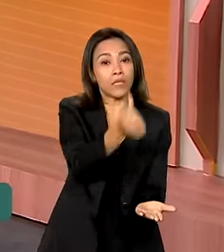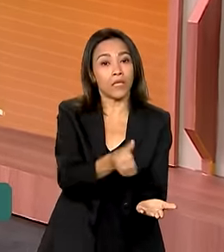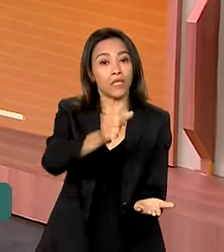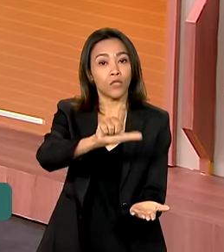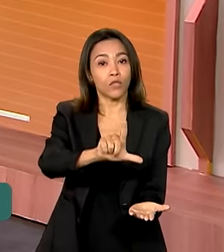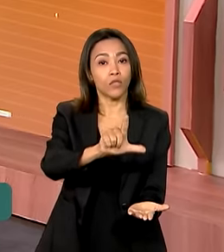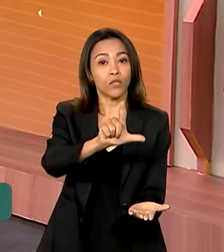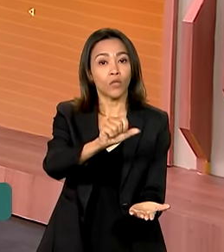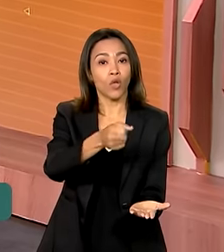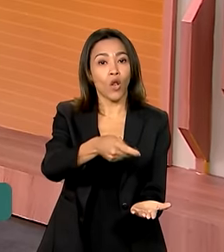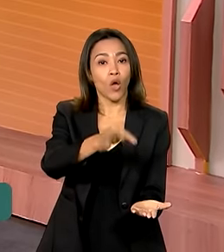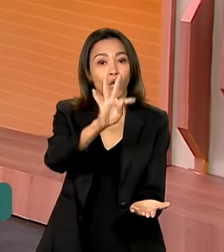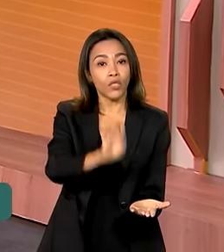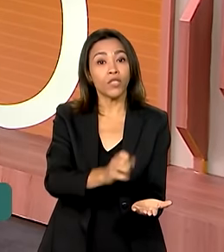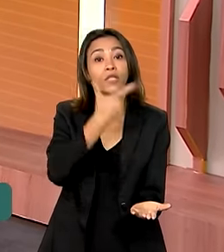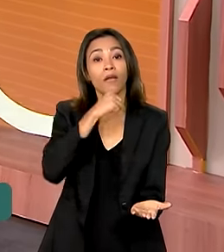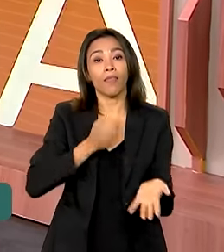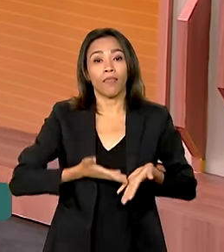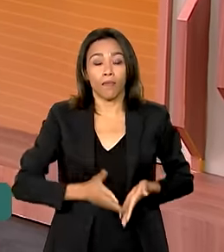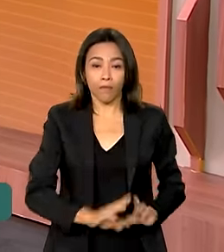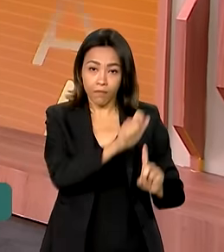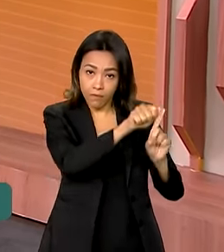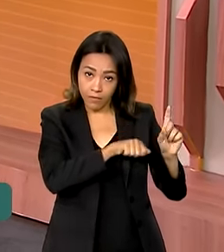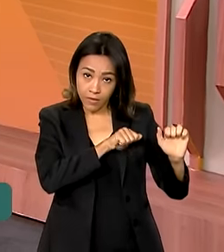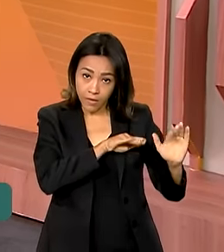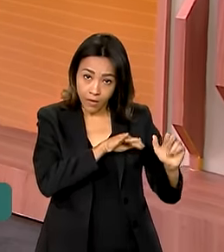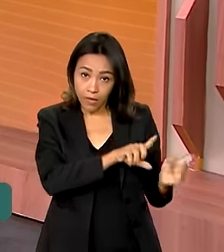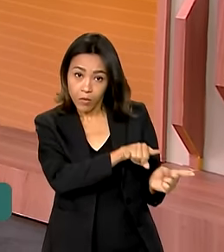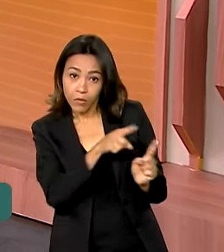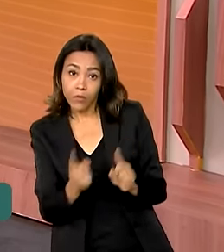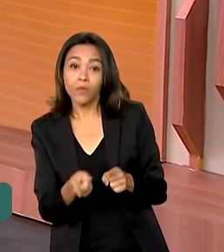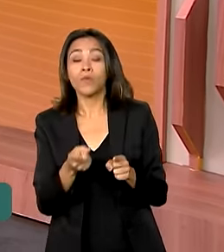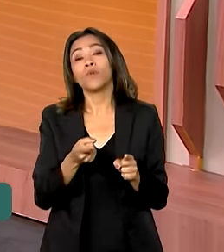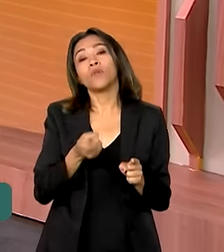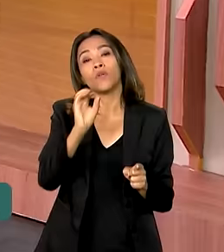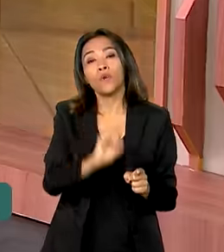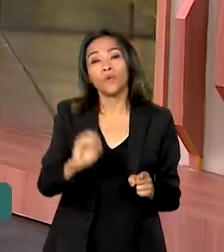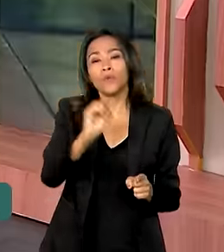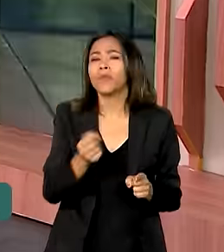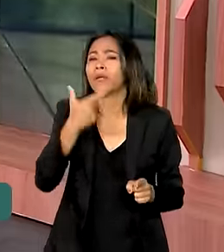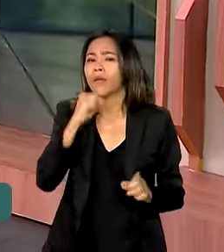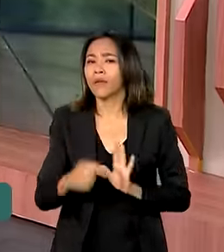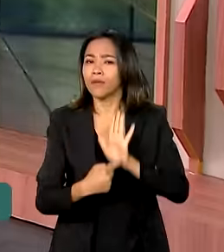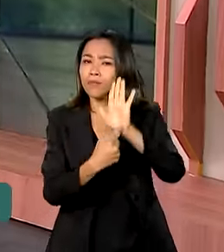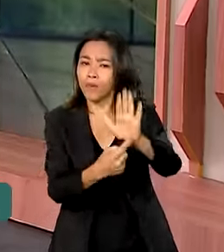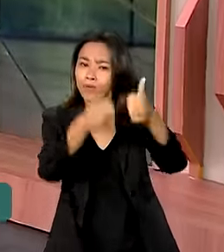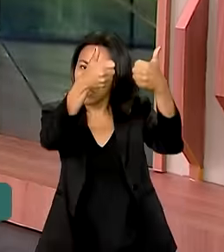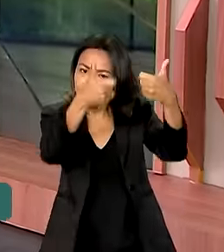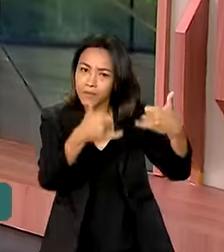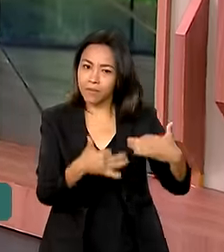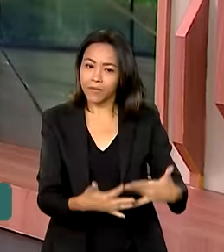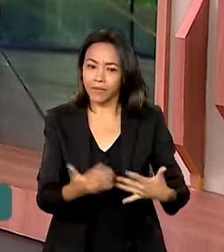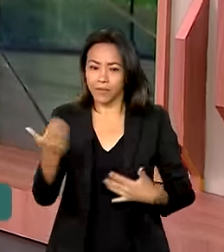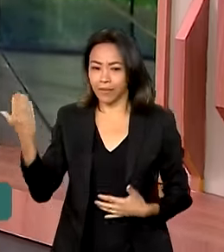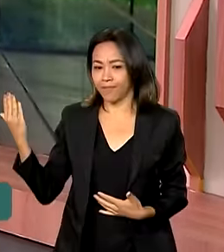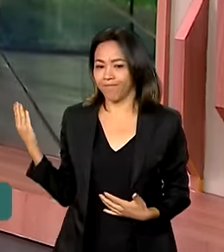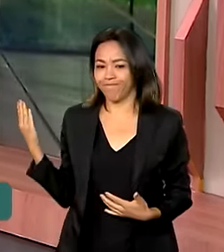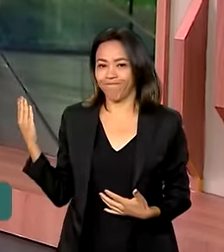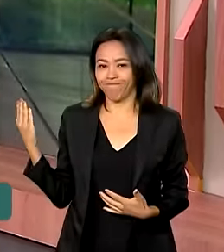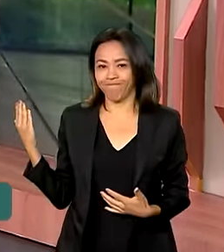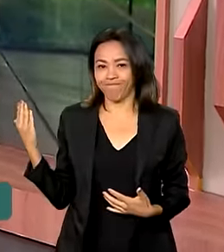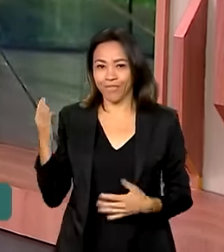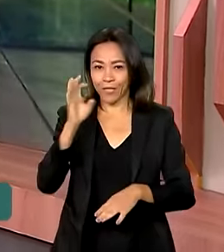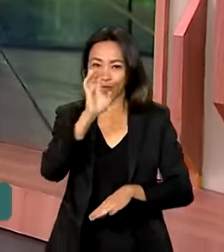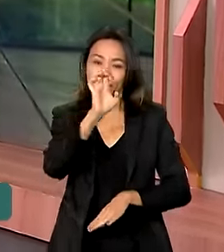trabalhadores nascidos em setembro e outubro. Quem traz os detalhes para a gente é Dimas Soldi, direto